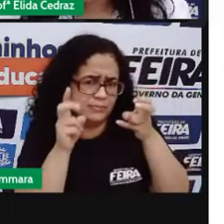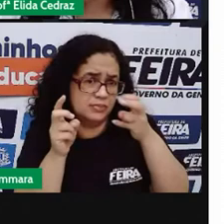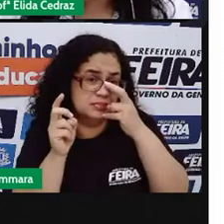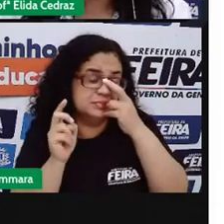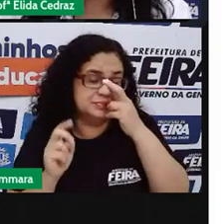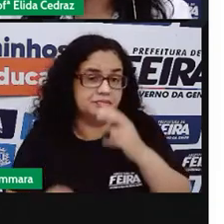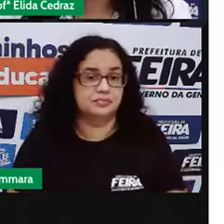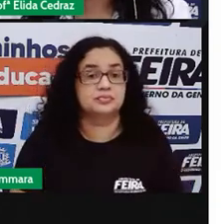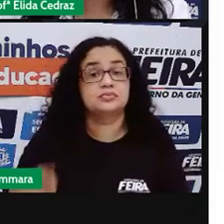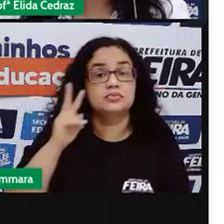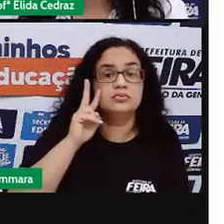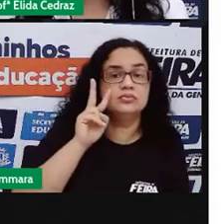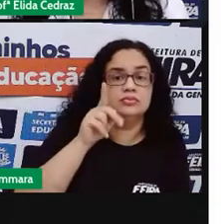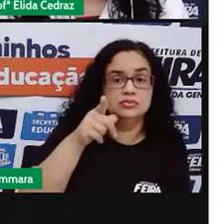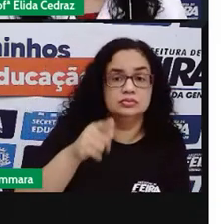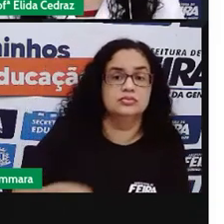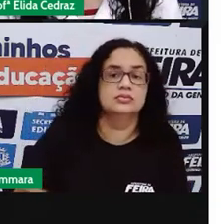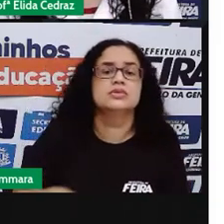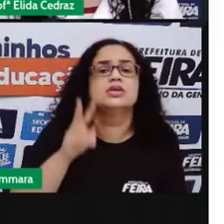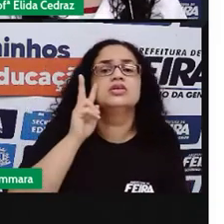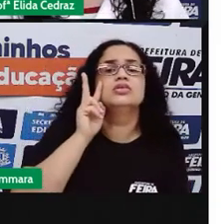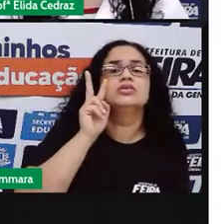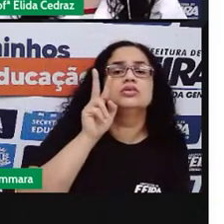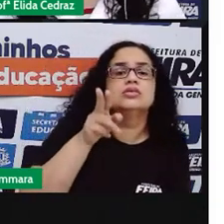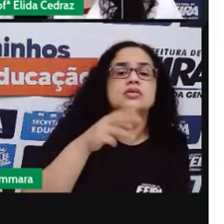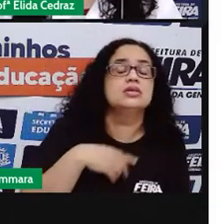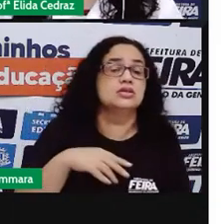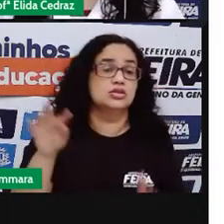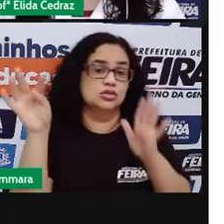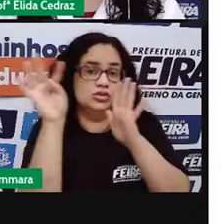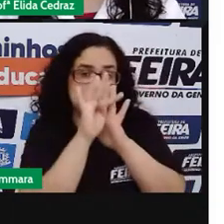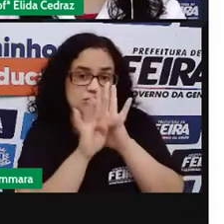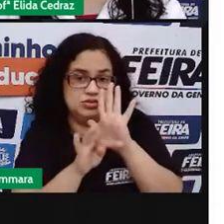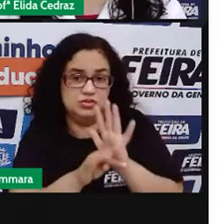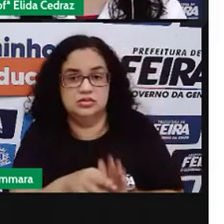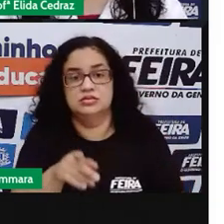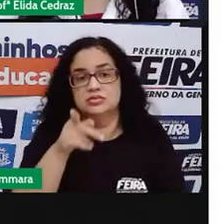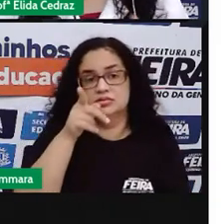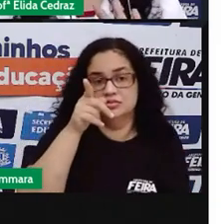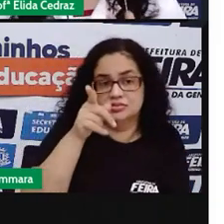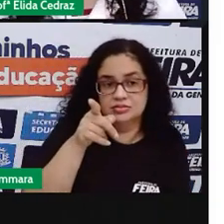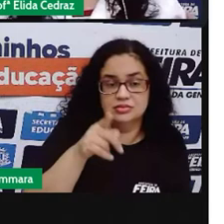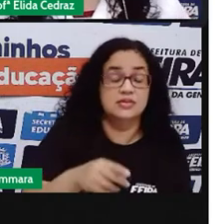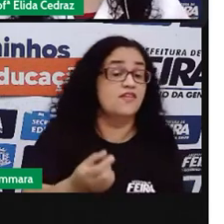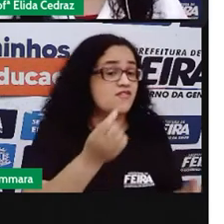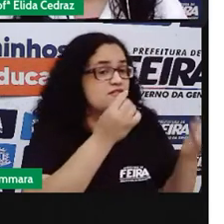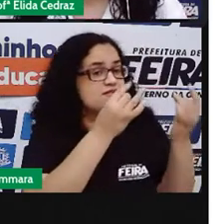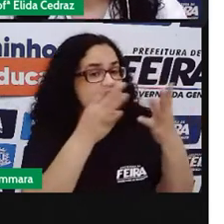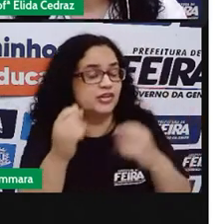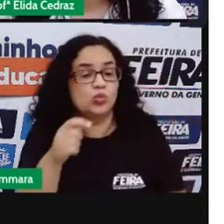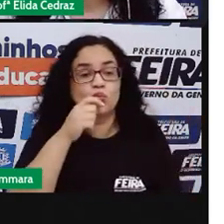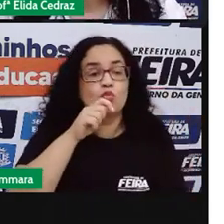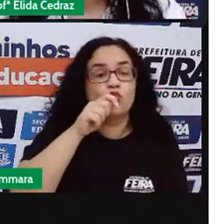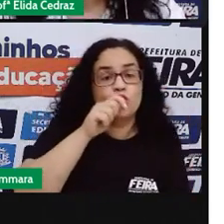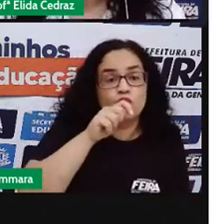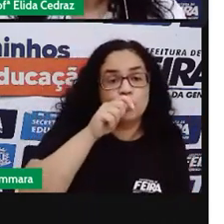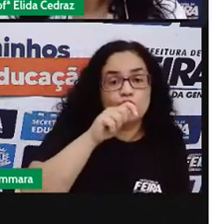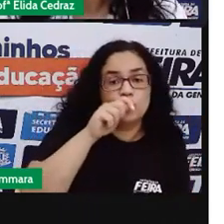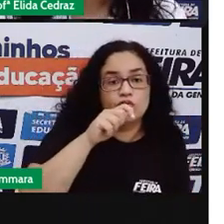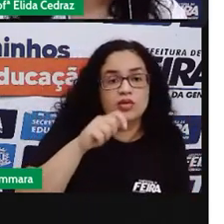Pois é. Olha só. Quem já viu esse texto publicitário? Vende-se geladinho.